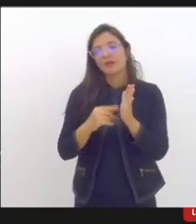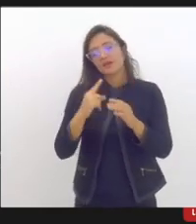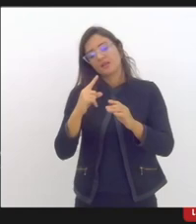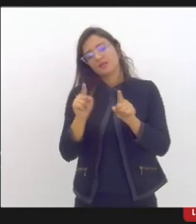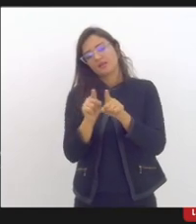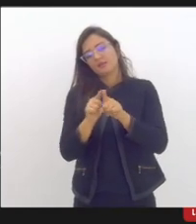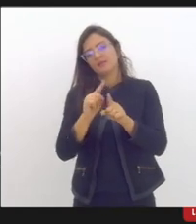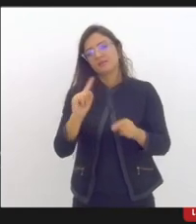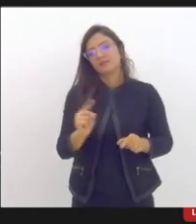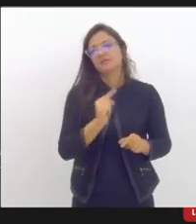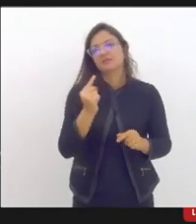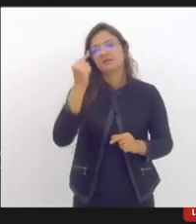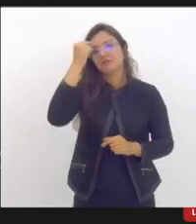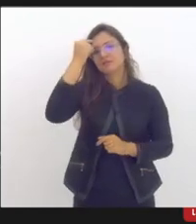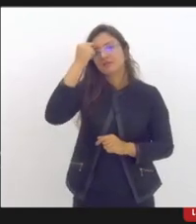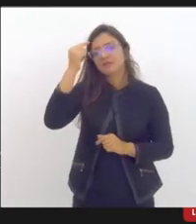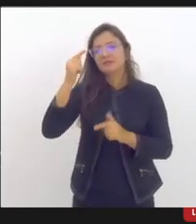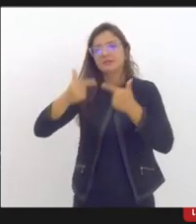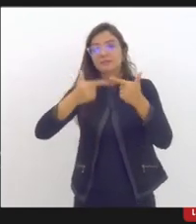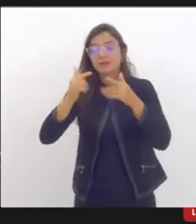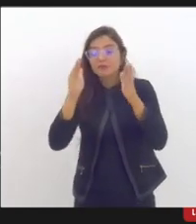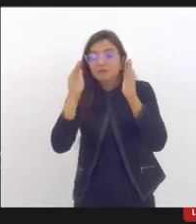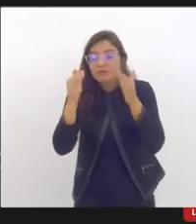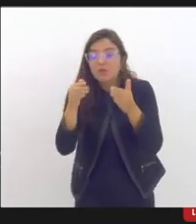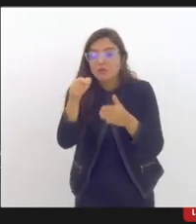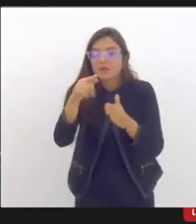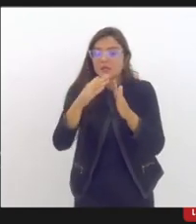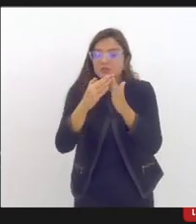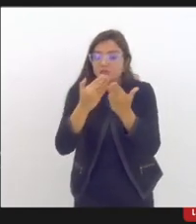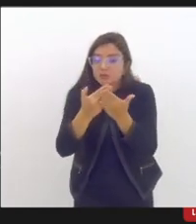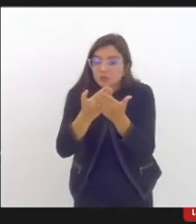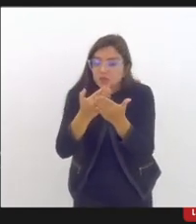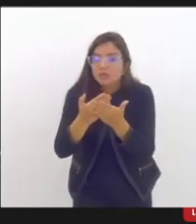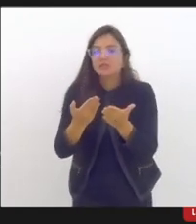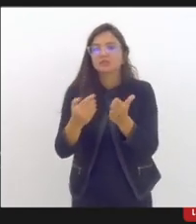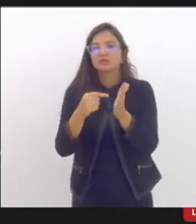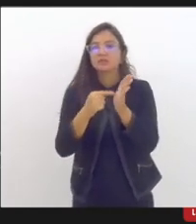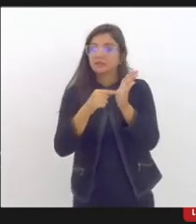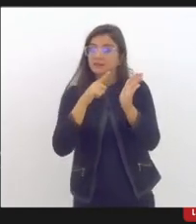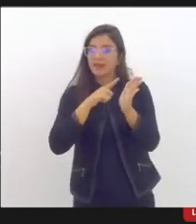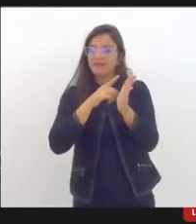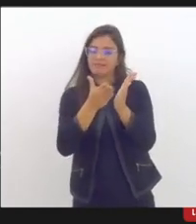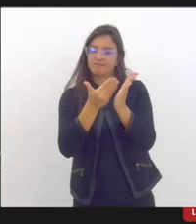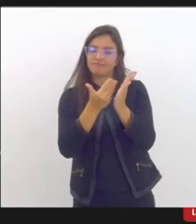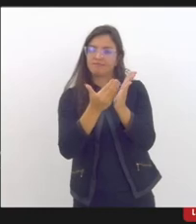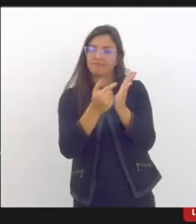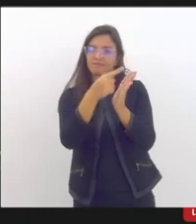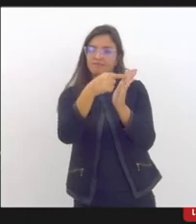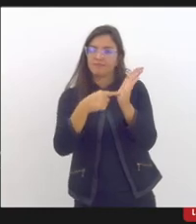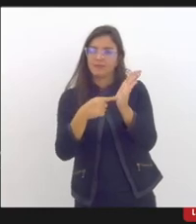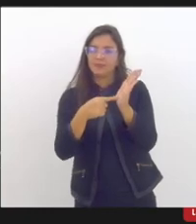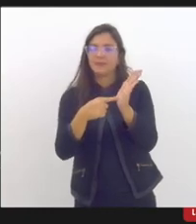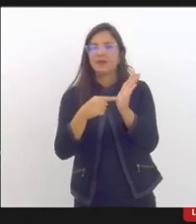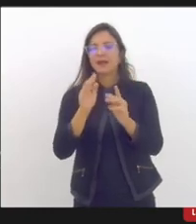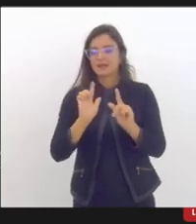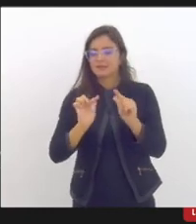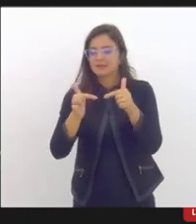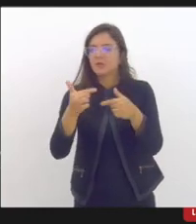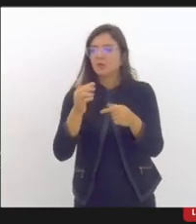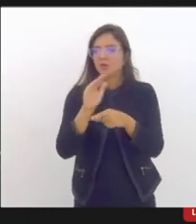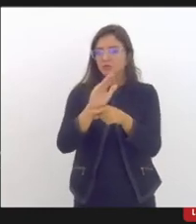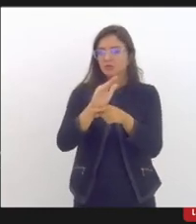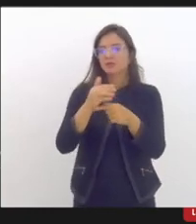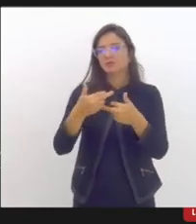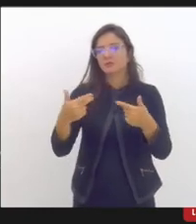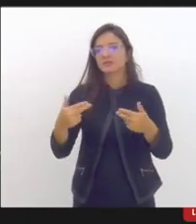mais diretamente com os estudantes através da cartilha Grêmios em Ação. E, além